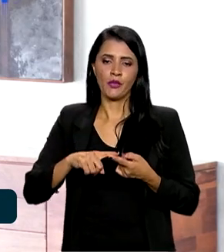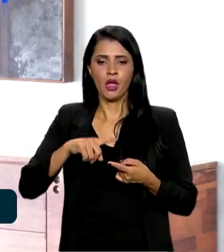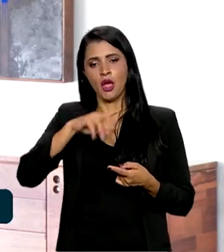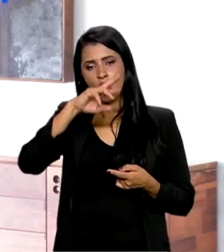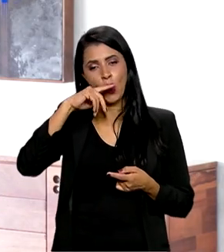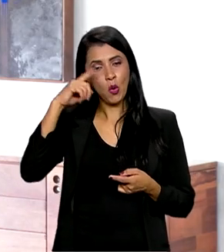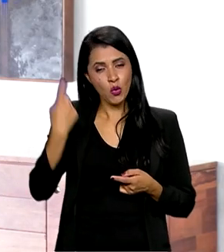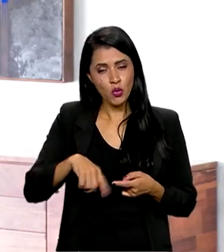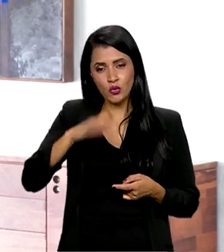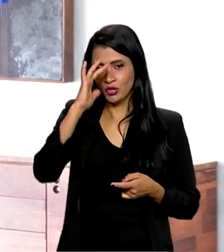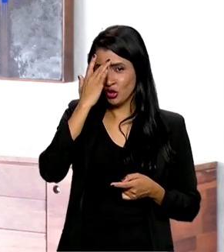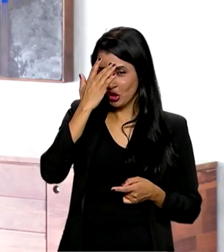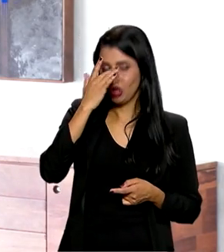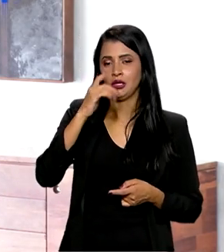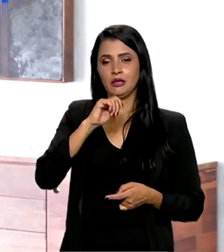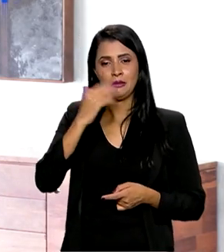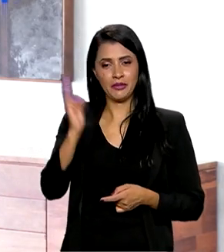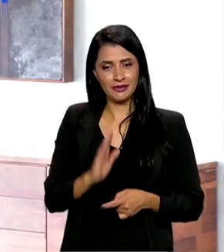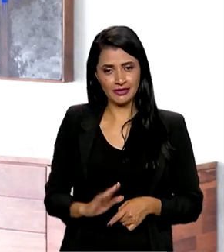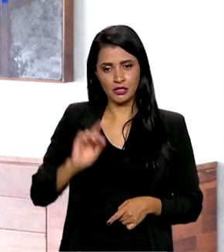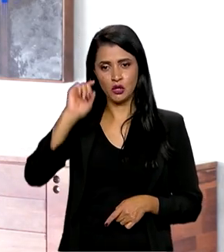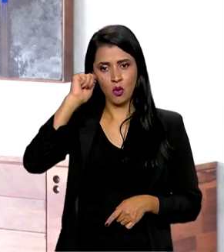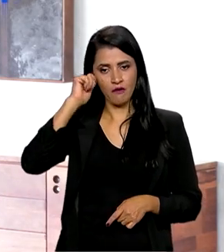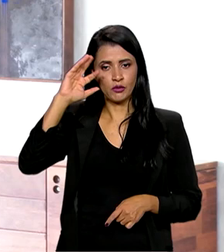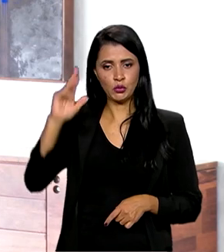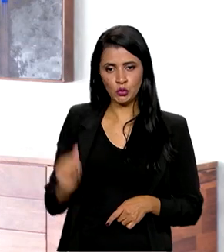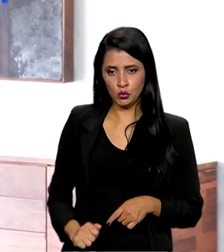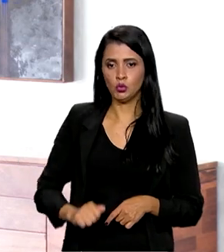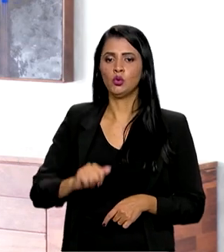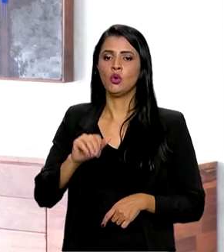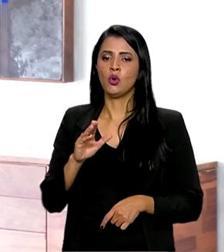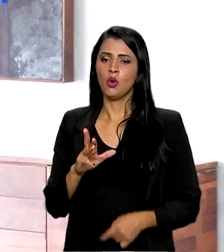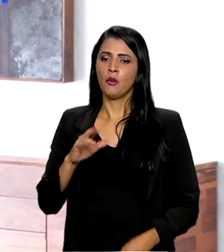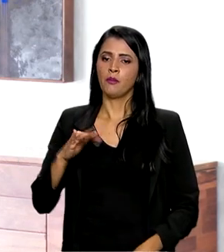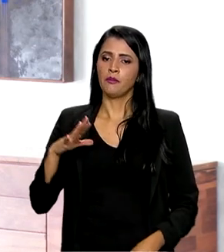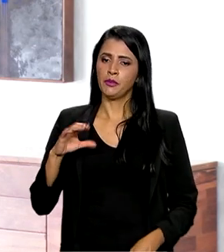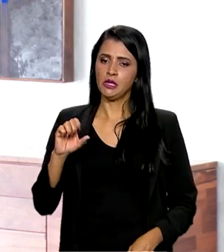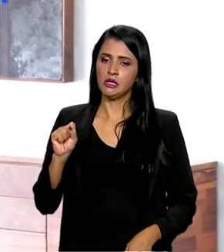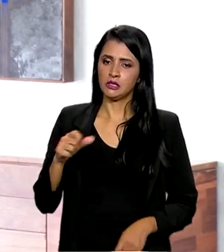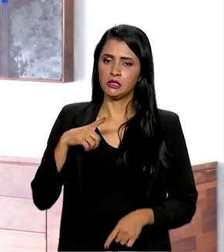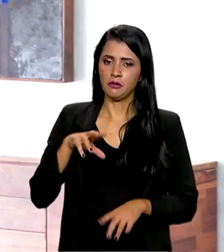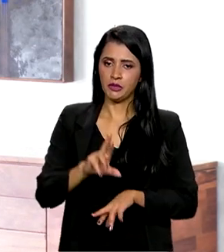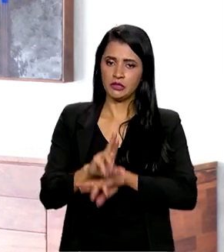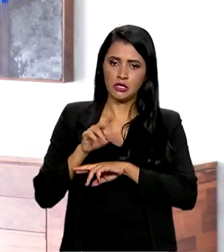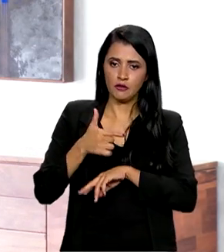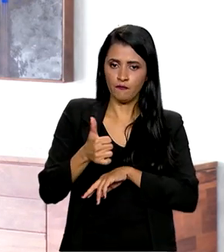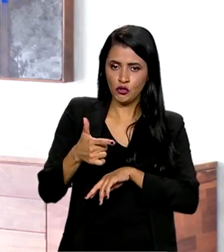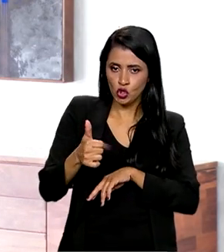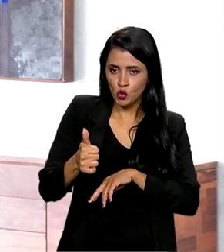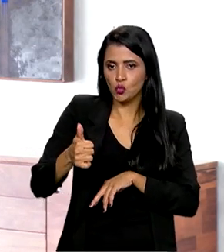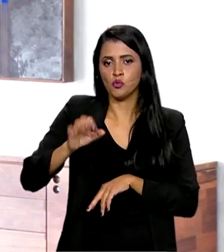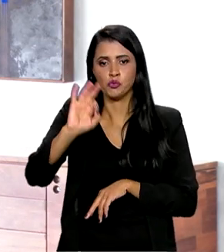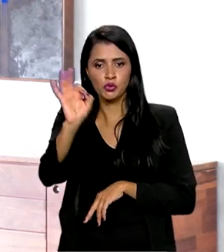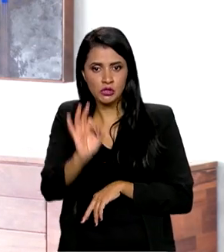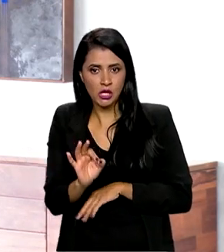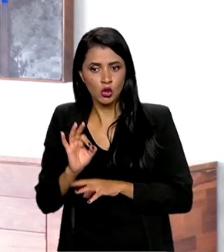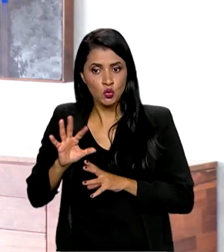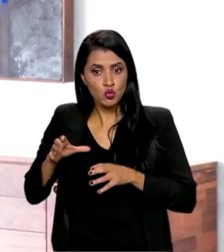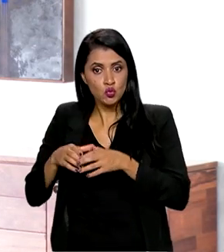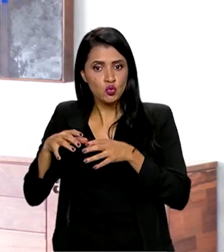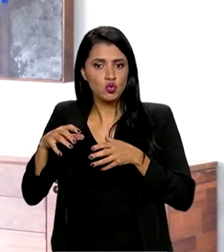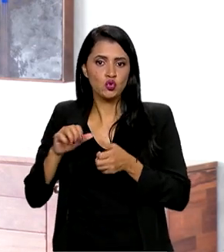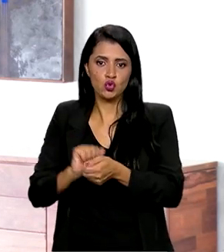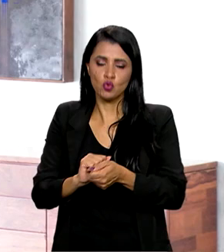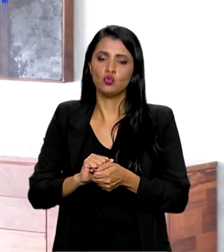China e África do Sul, o BRICS representa 21% do PIB mundial. Juntos, produzem quase a metade